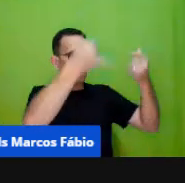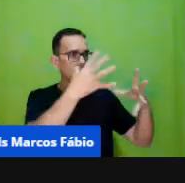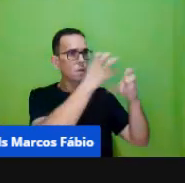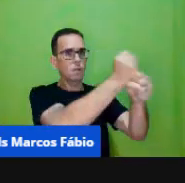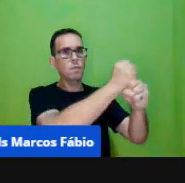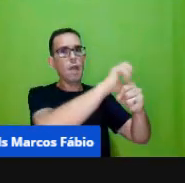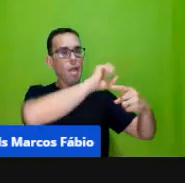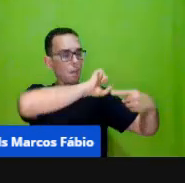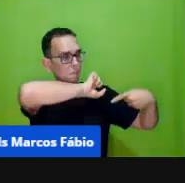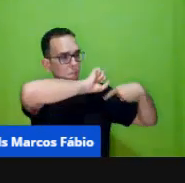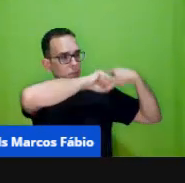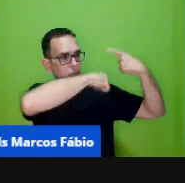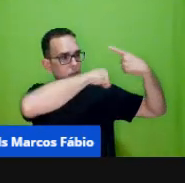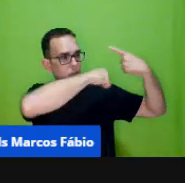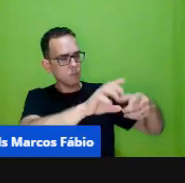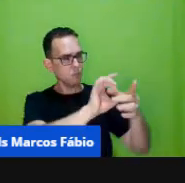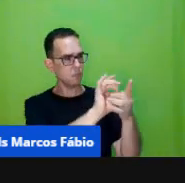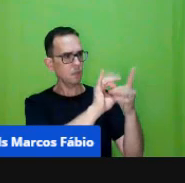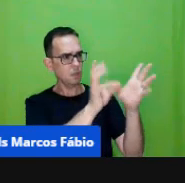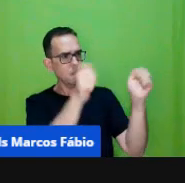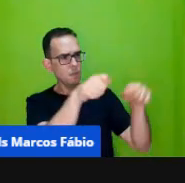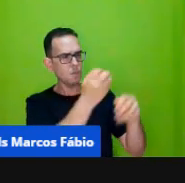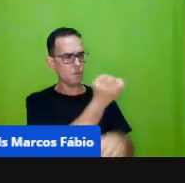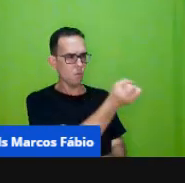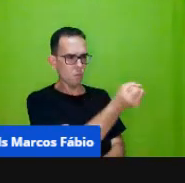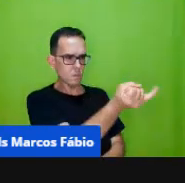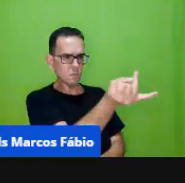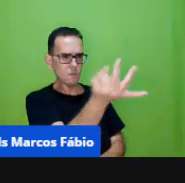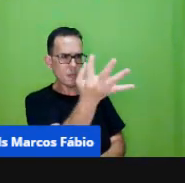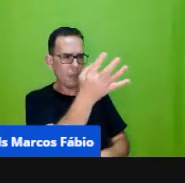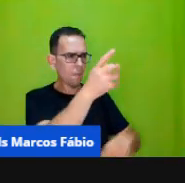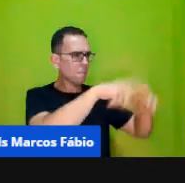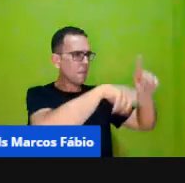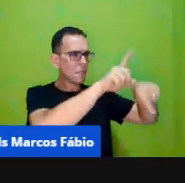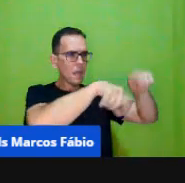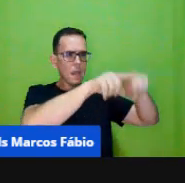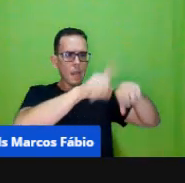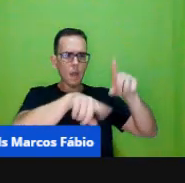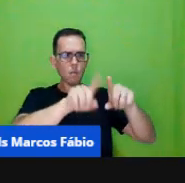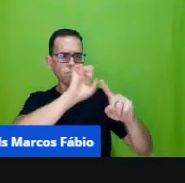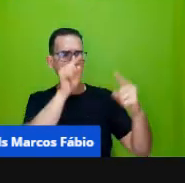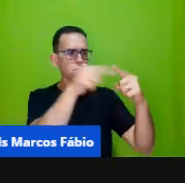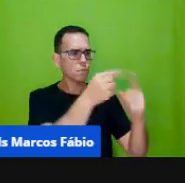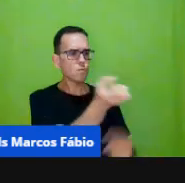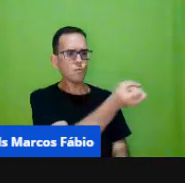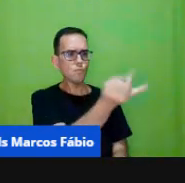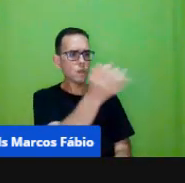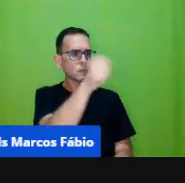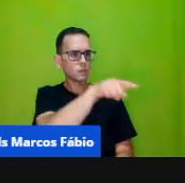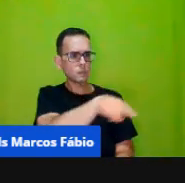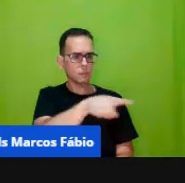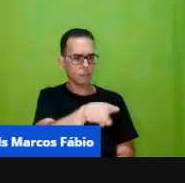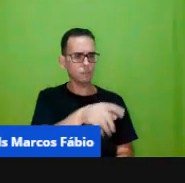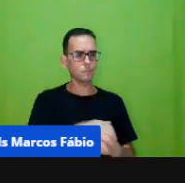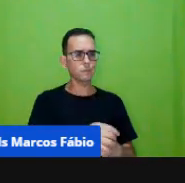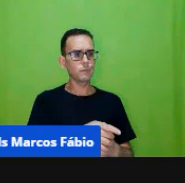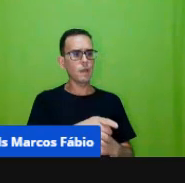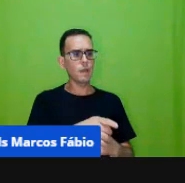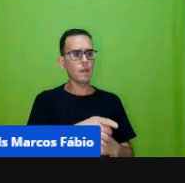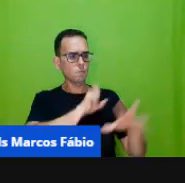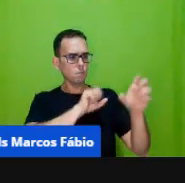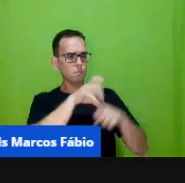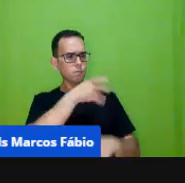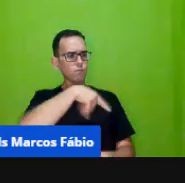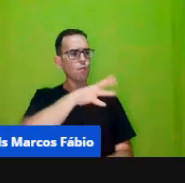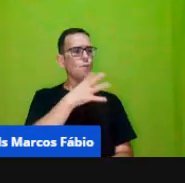procedimento que permite quantificar um grupo de objetos para determinar quantos são. A aquisição desses diferentes conhecimentos